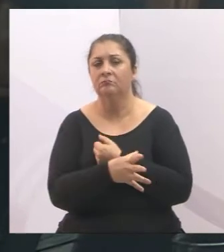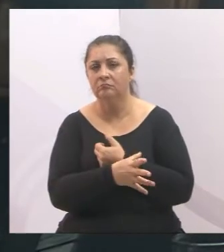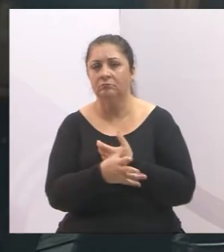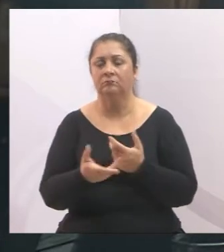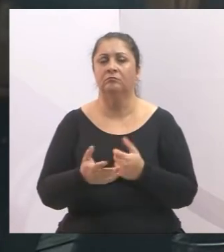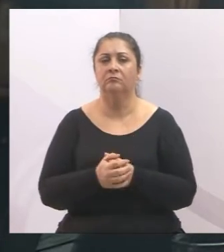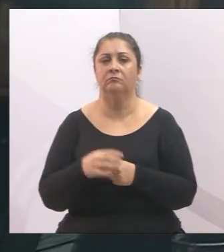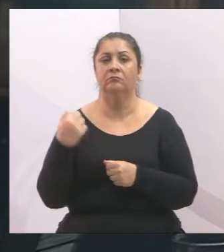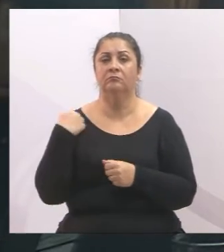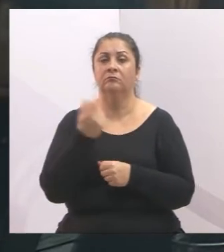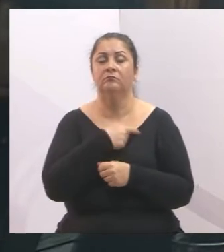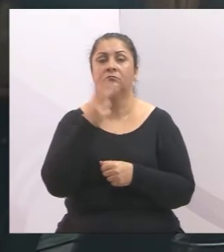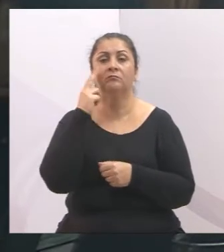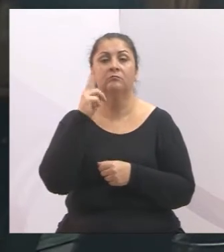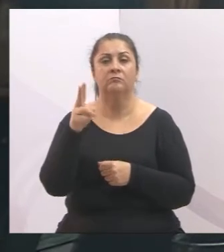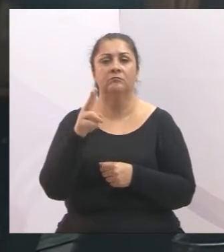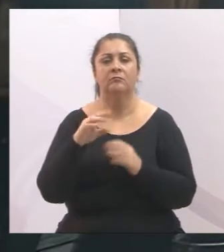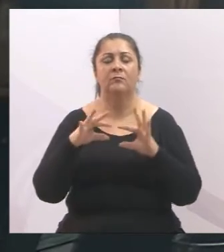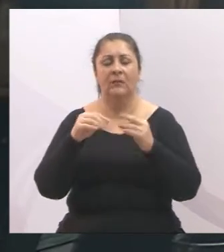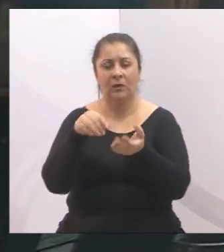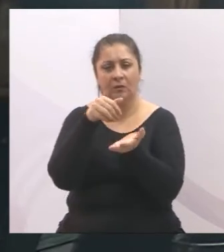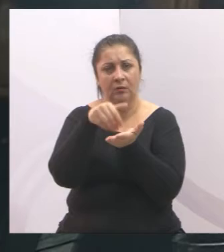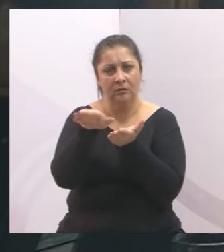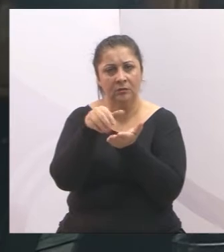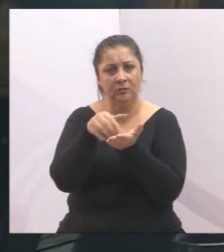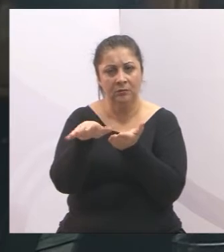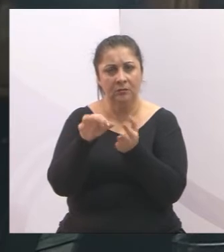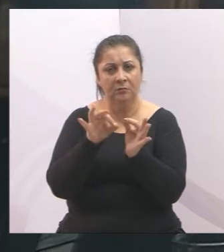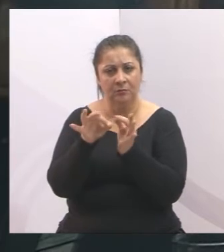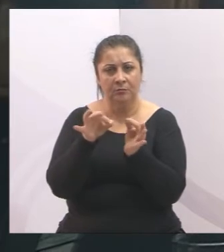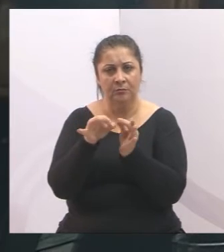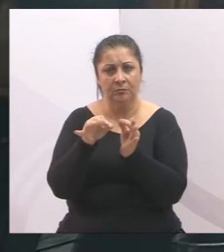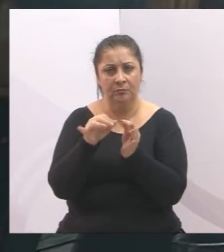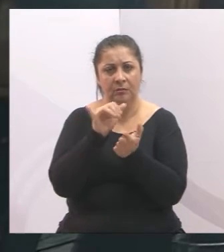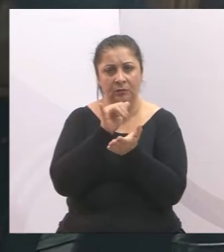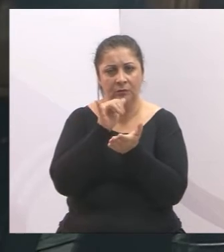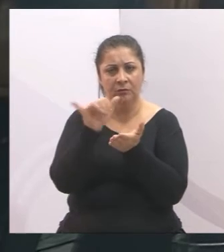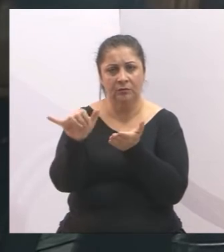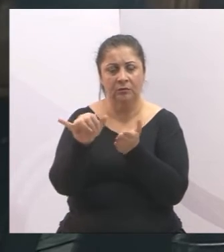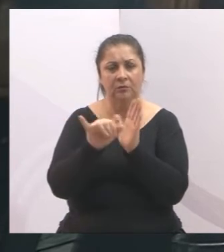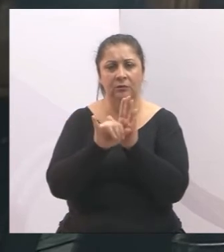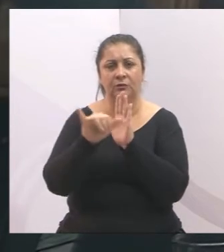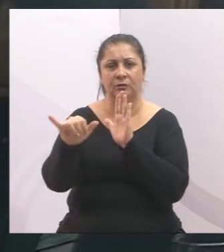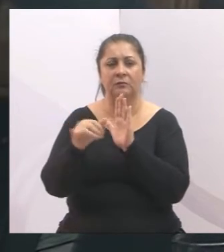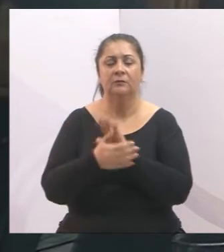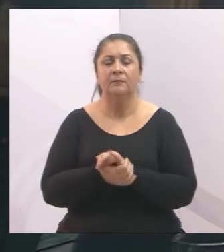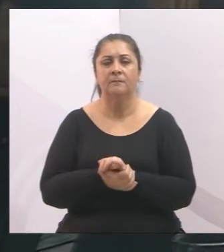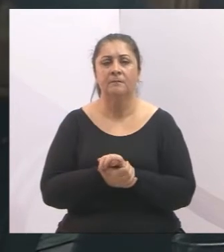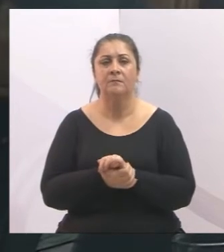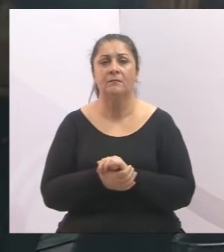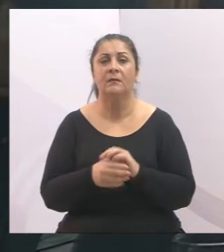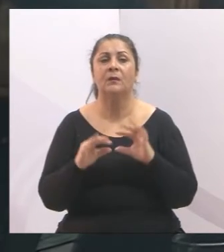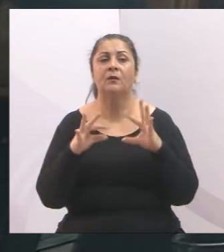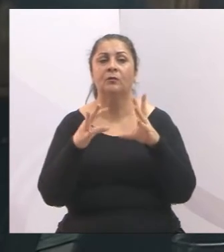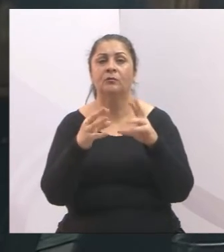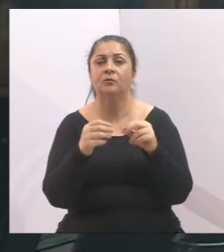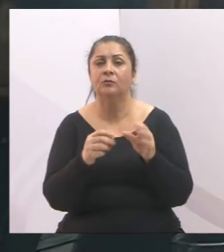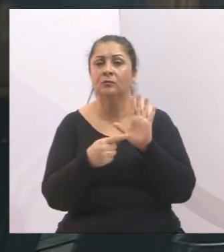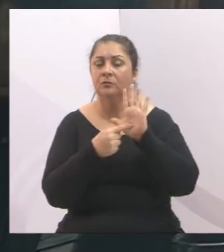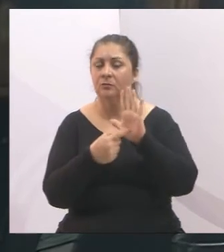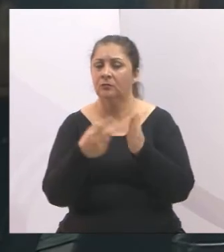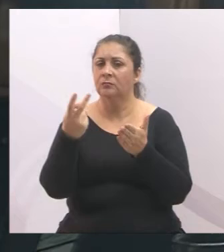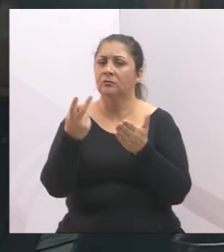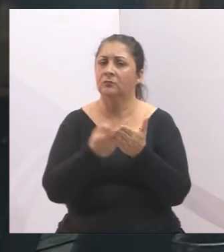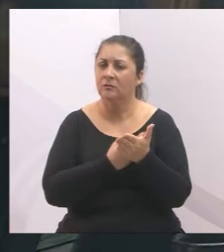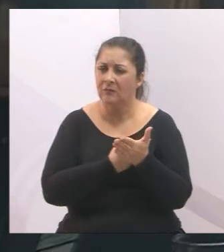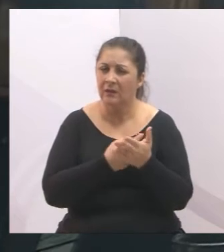acompanhar essas recomendações para que nesses pontos de ausência de